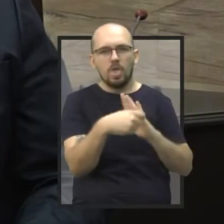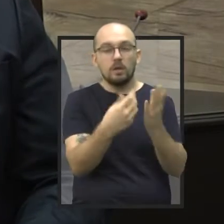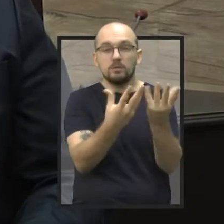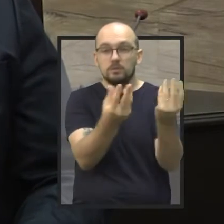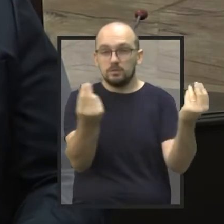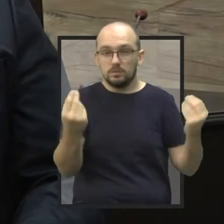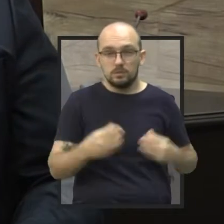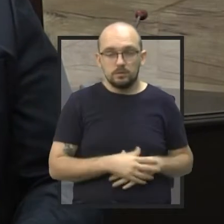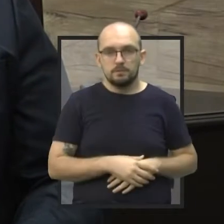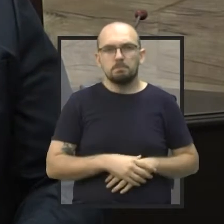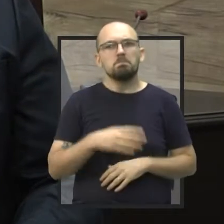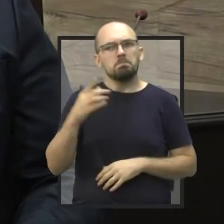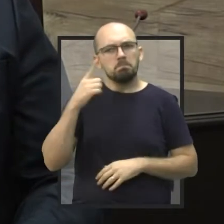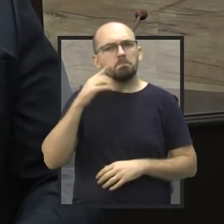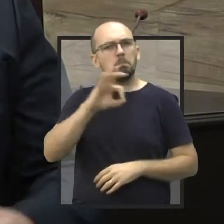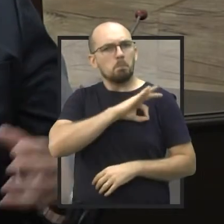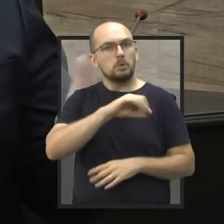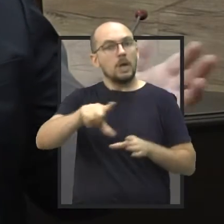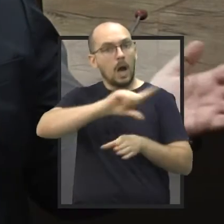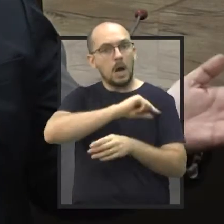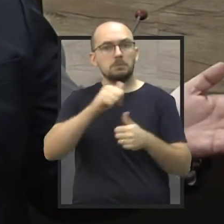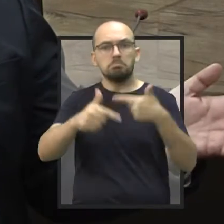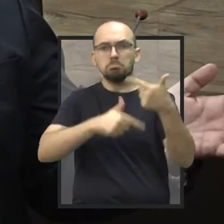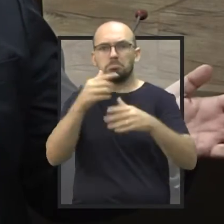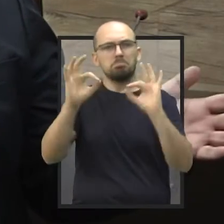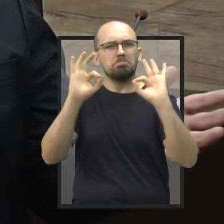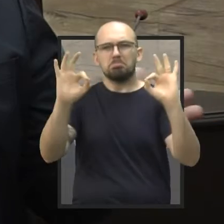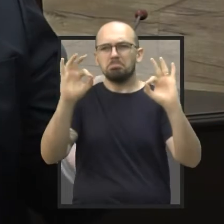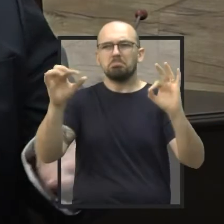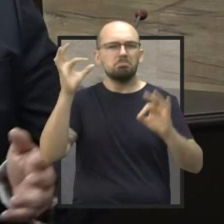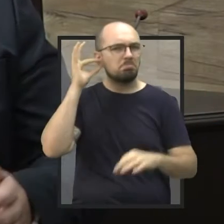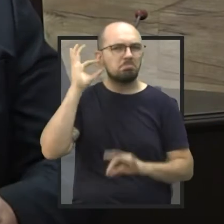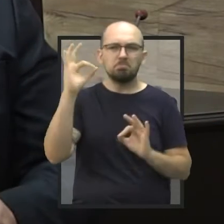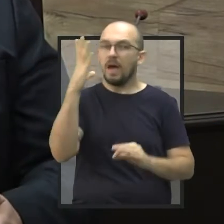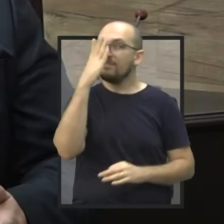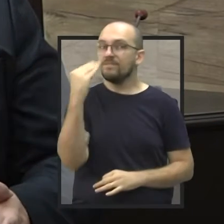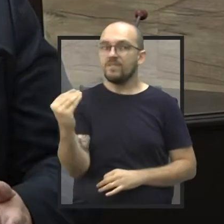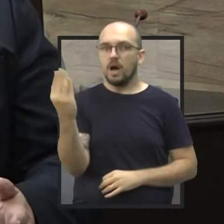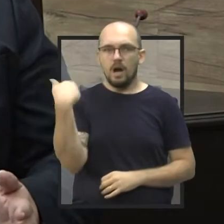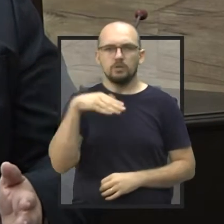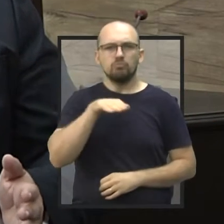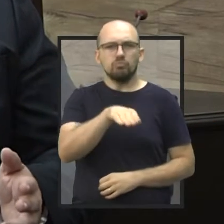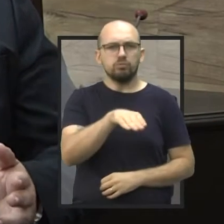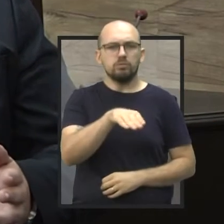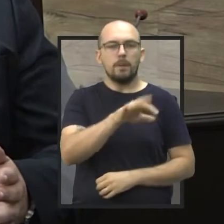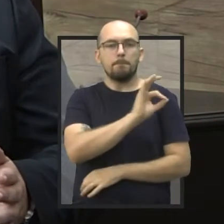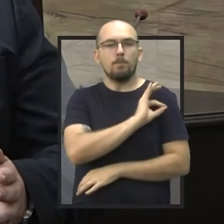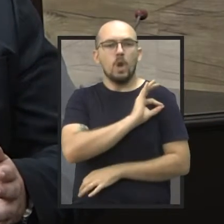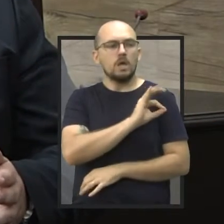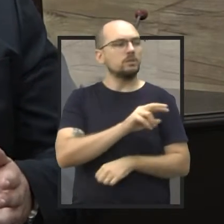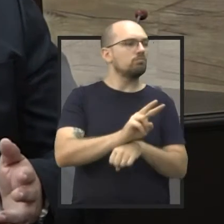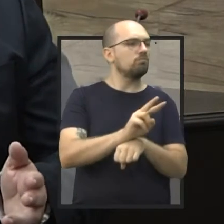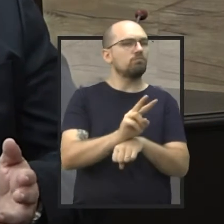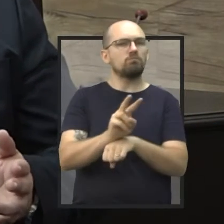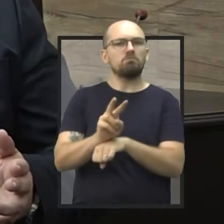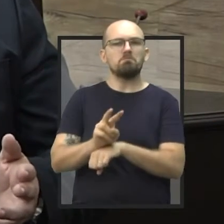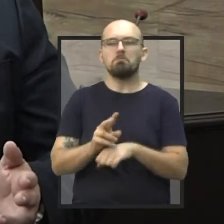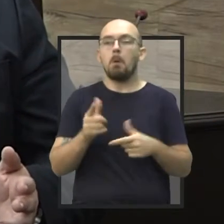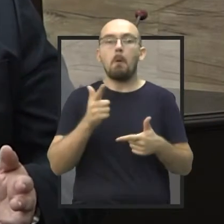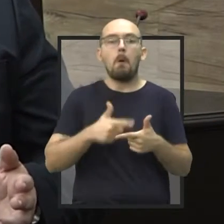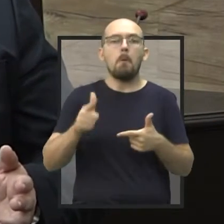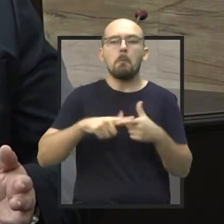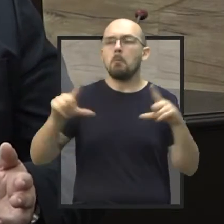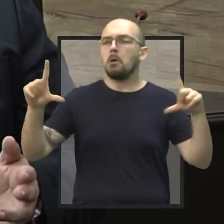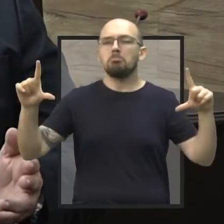fazendo um serviço excelente lá. A van da polícia parada lá na praça inibia muito situações que podiam trazer